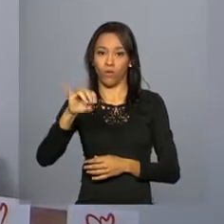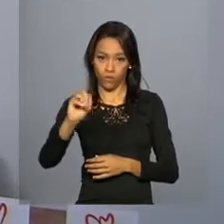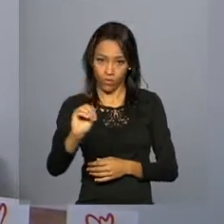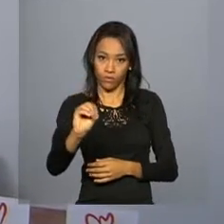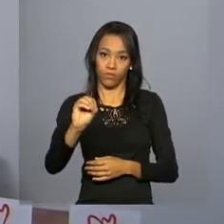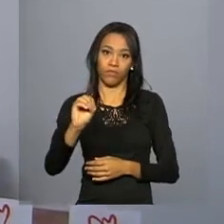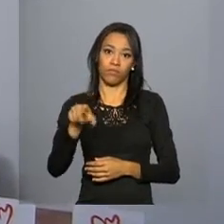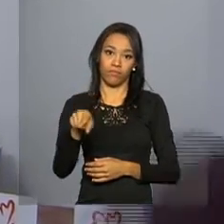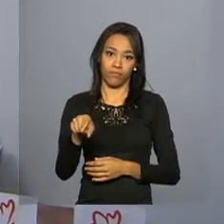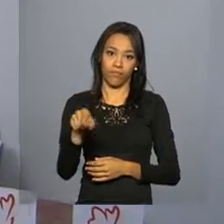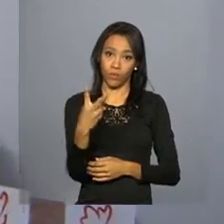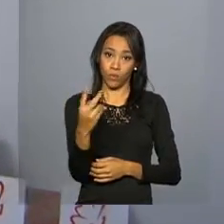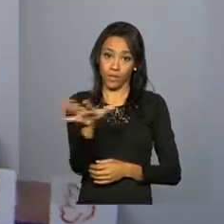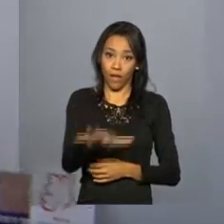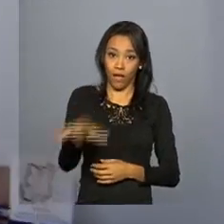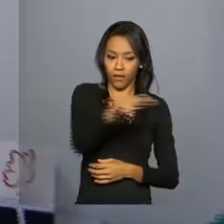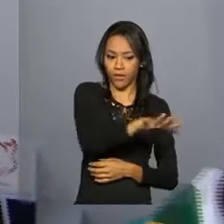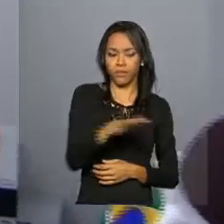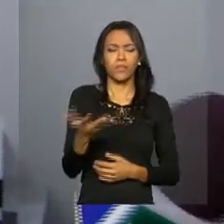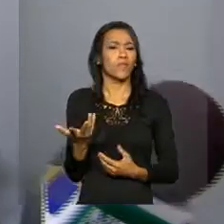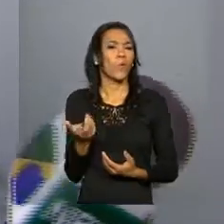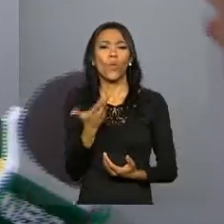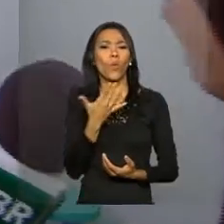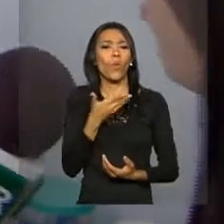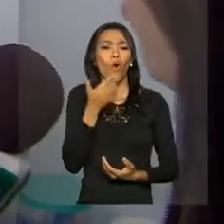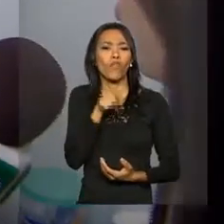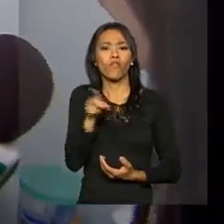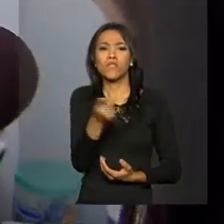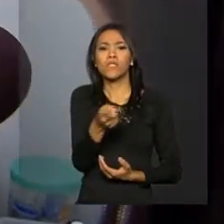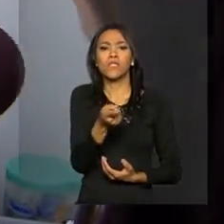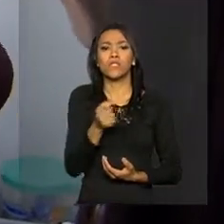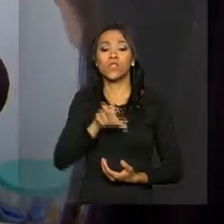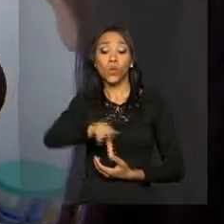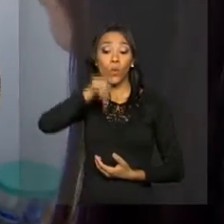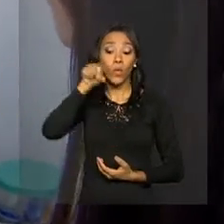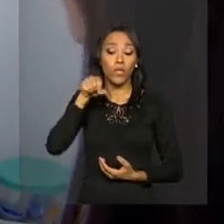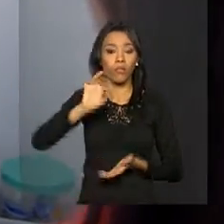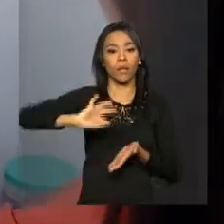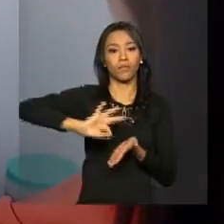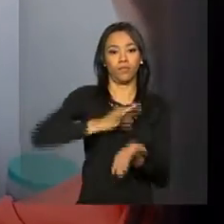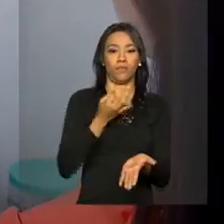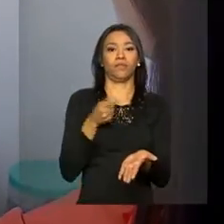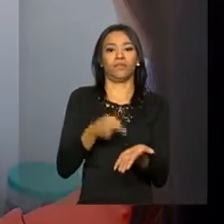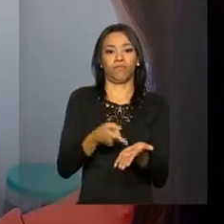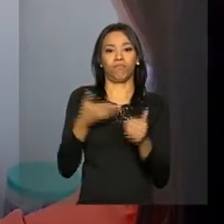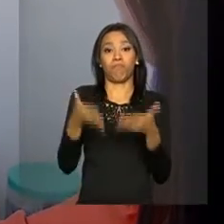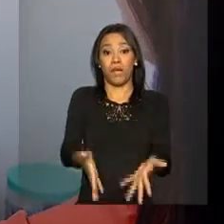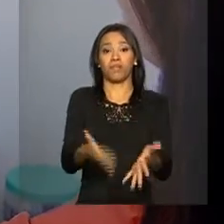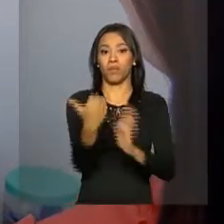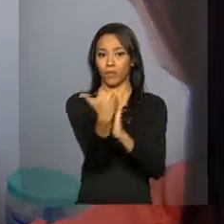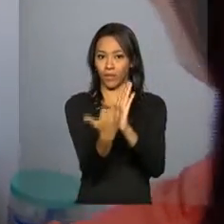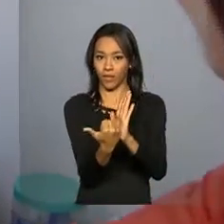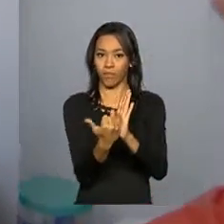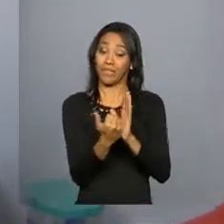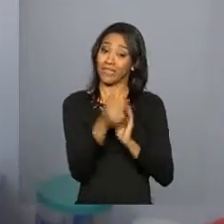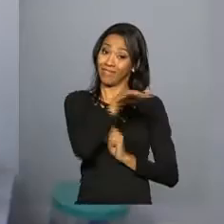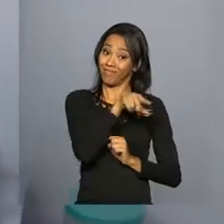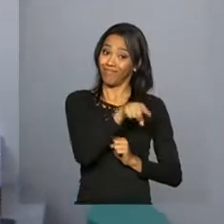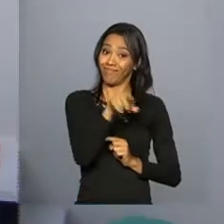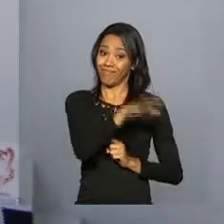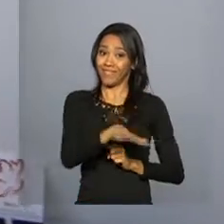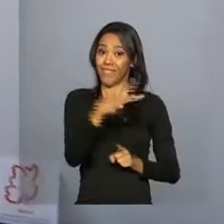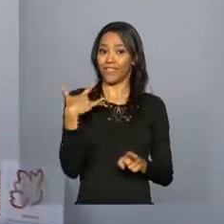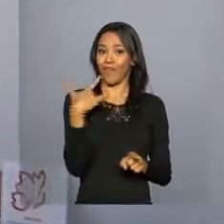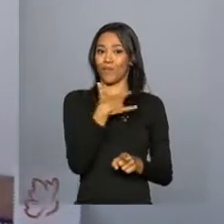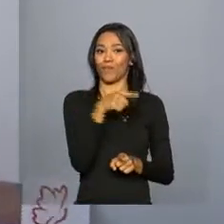de transgênicos. E qual desses produtos vocês escolheram para ir inscrever no Inovativa? O voltado para a área da saúde humana,